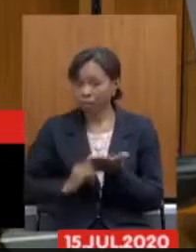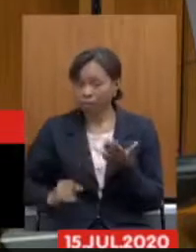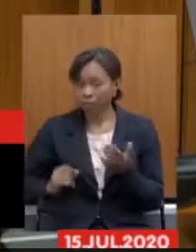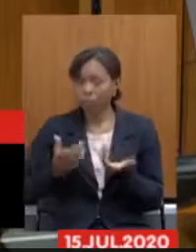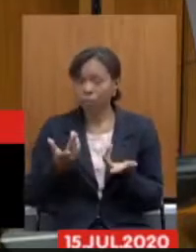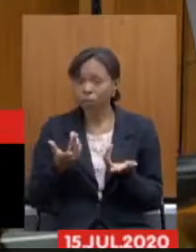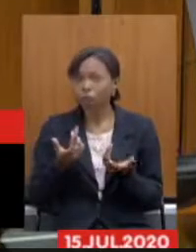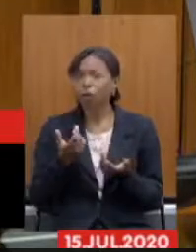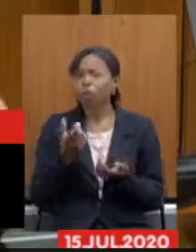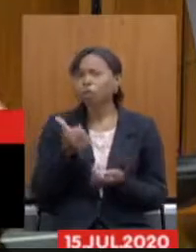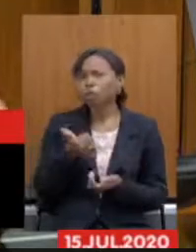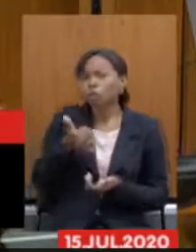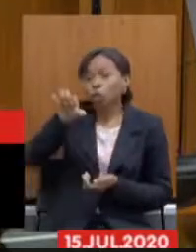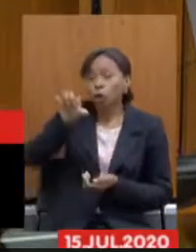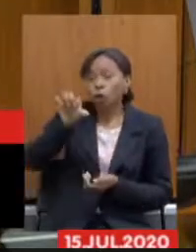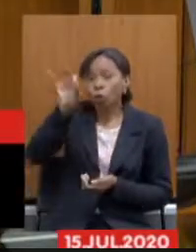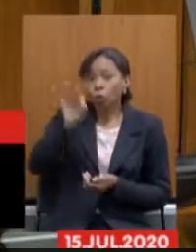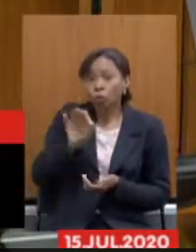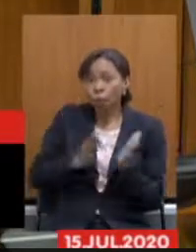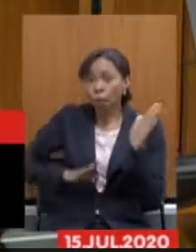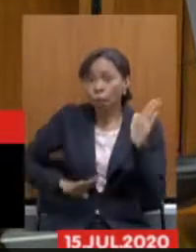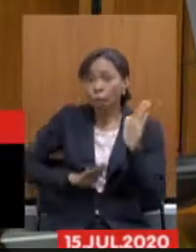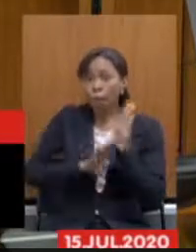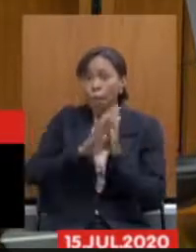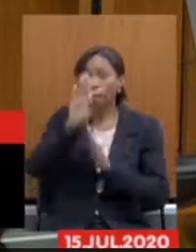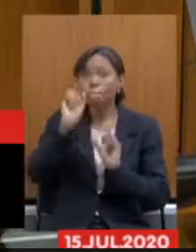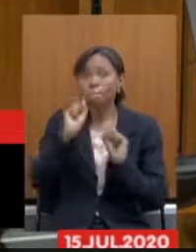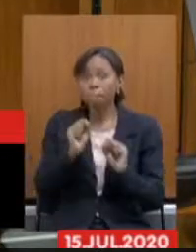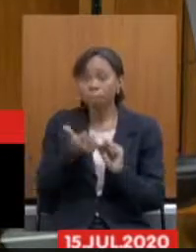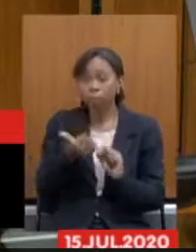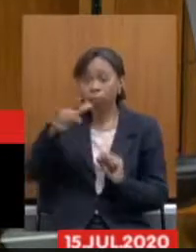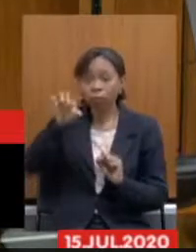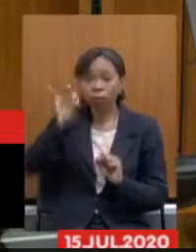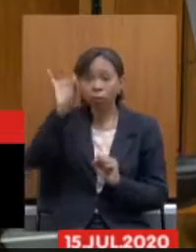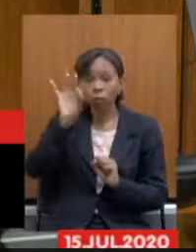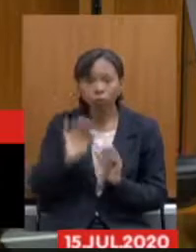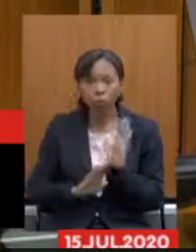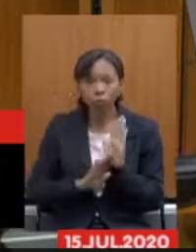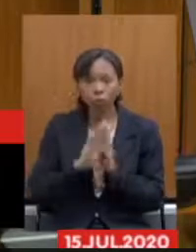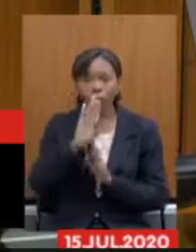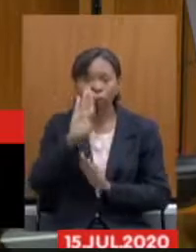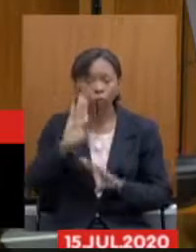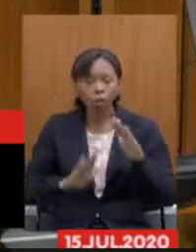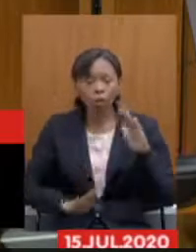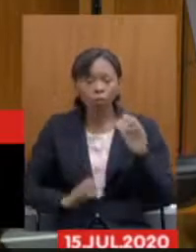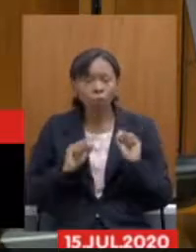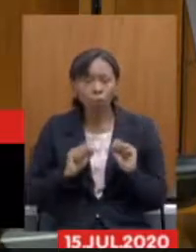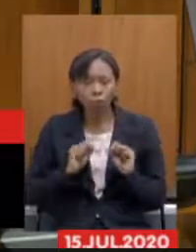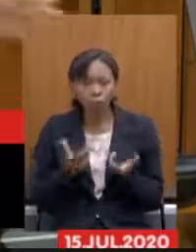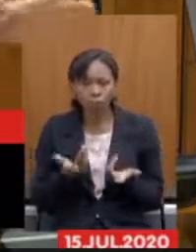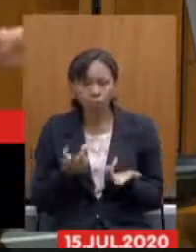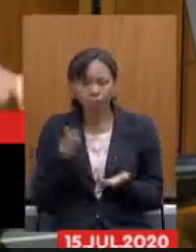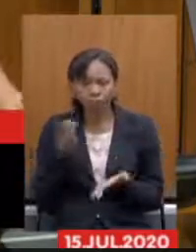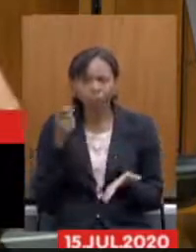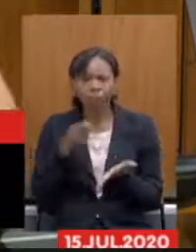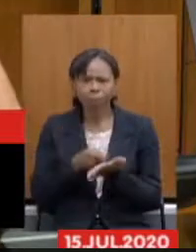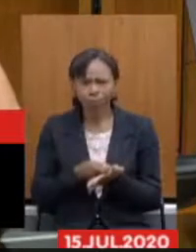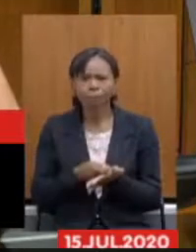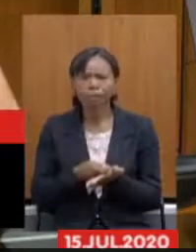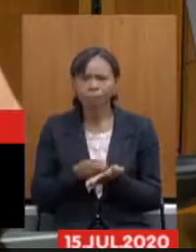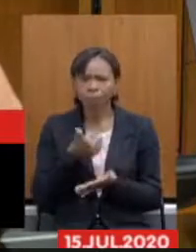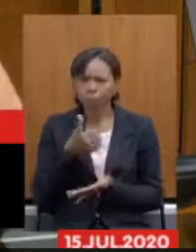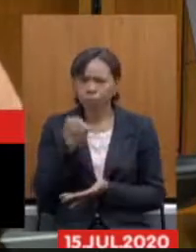de acordo com o projeto original ela pode chegar a 19% então você paga 19% de alíquota a gente sabe que é